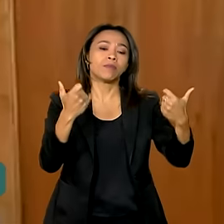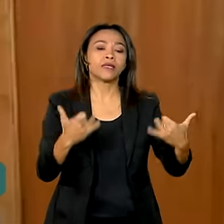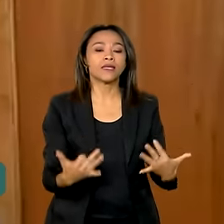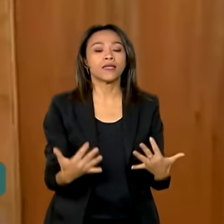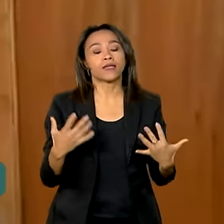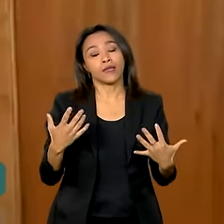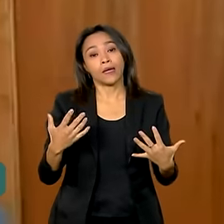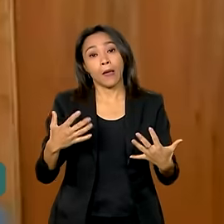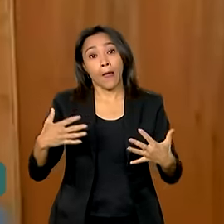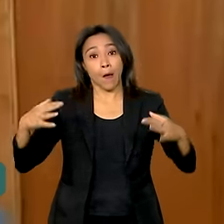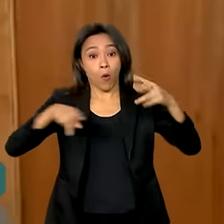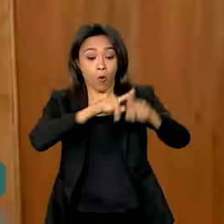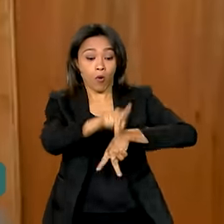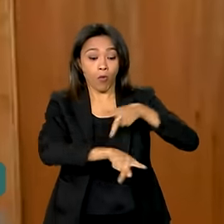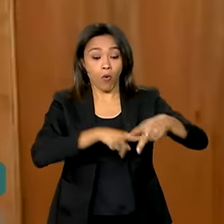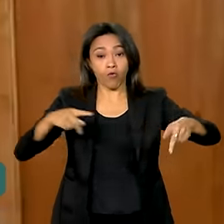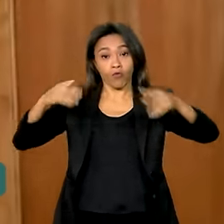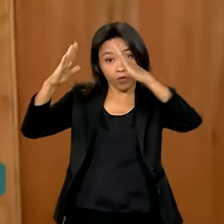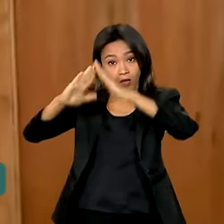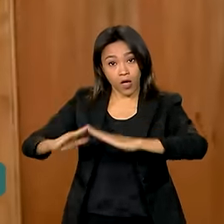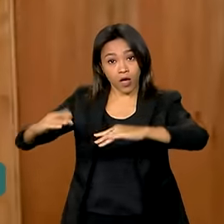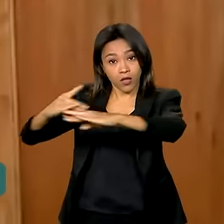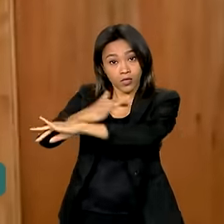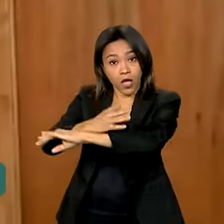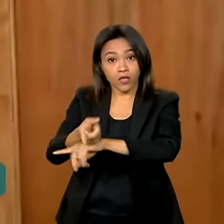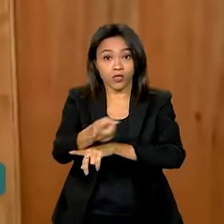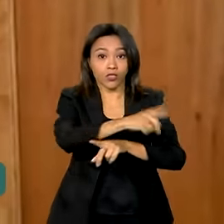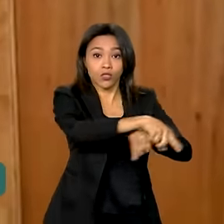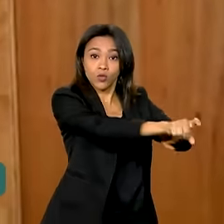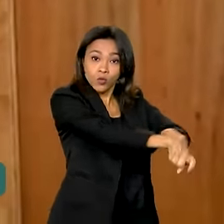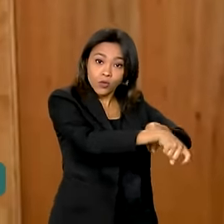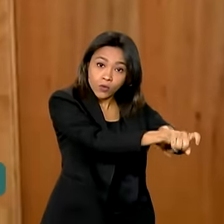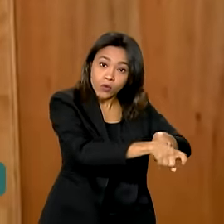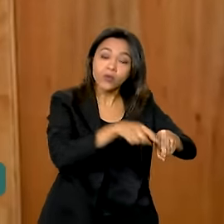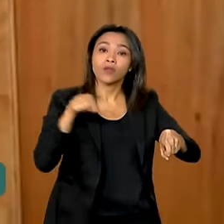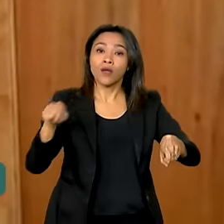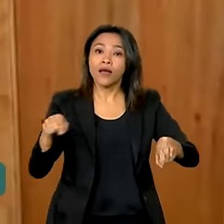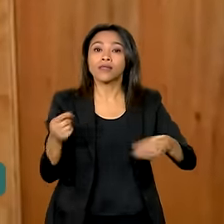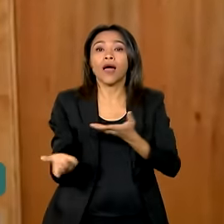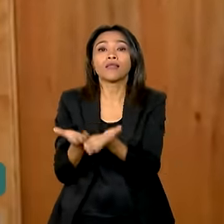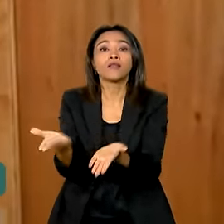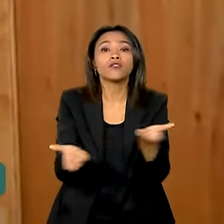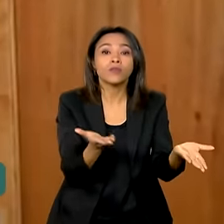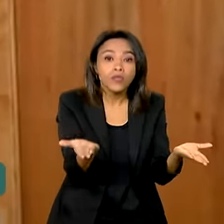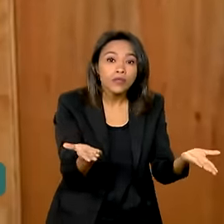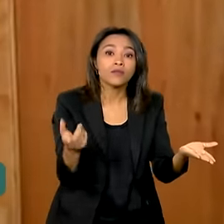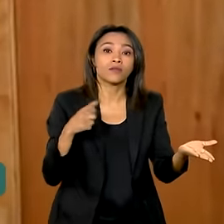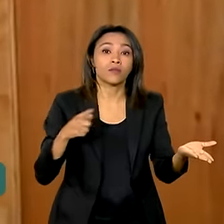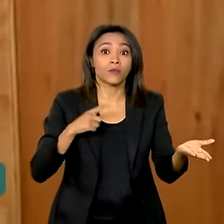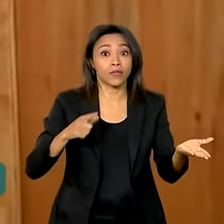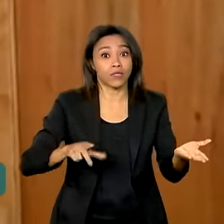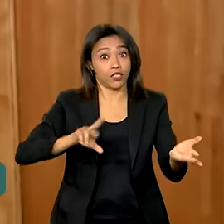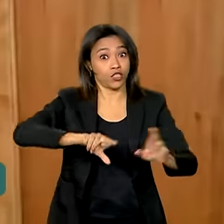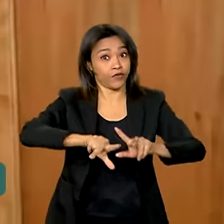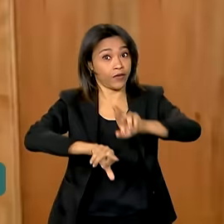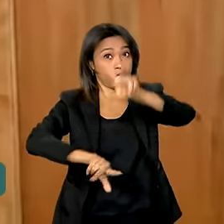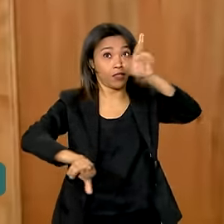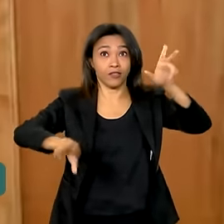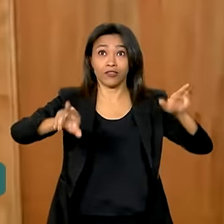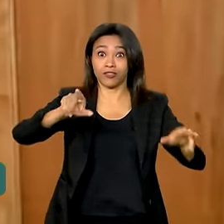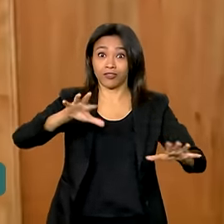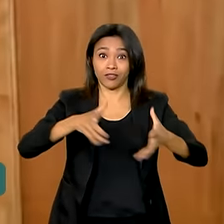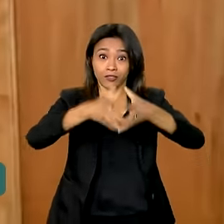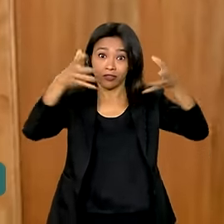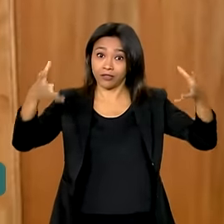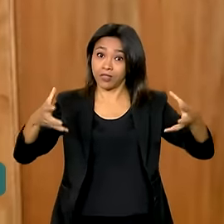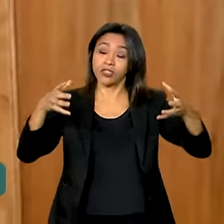urbana e a população residente em áreas rurais, essa diferença tem diminuído ao longo do tempo, assim como a diferença entre as grandes regiões e também por alguns